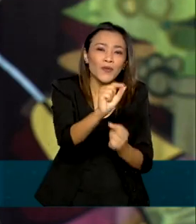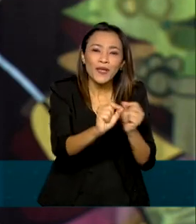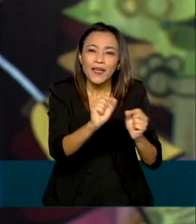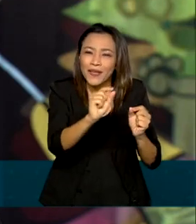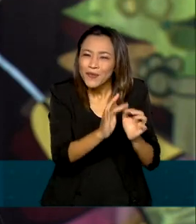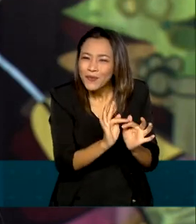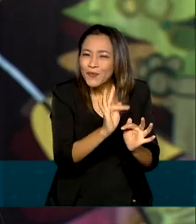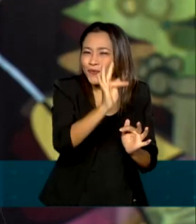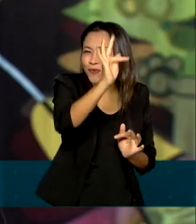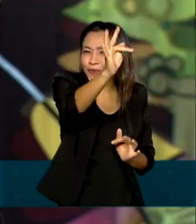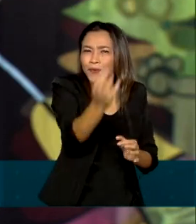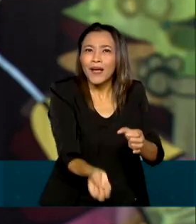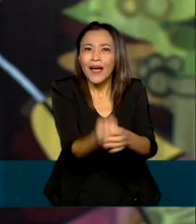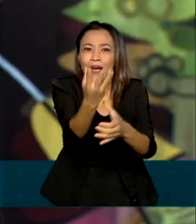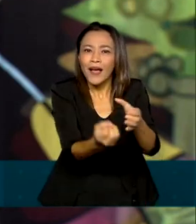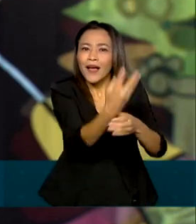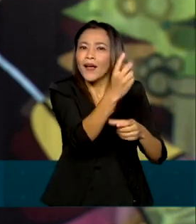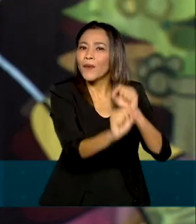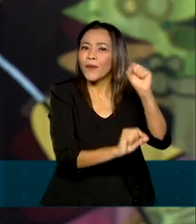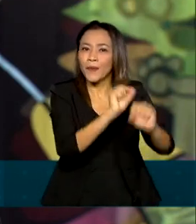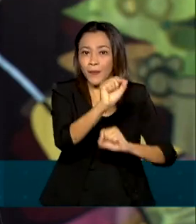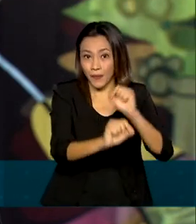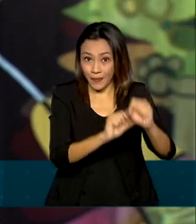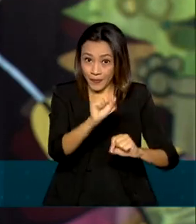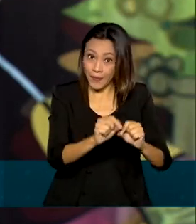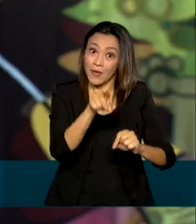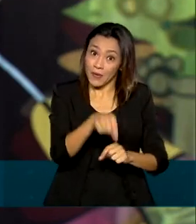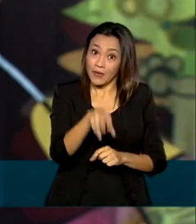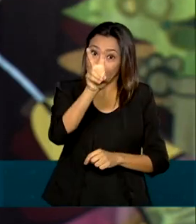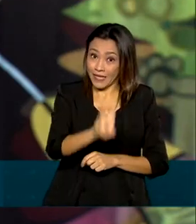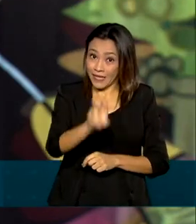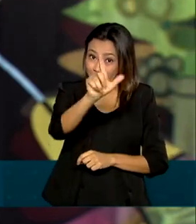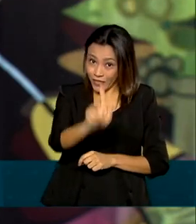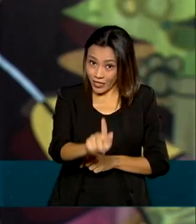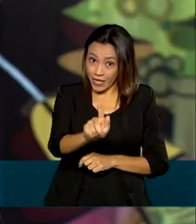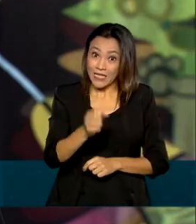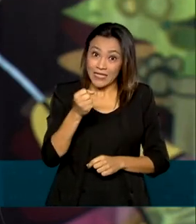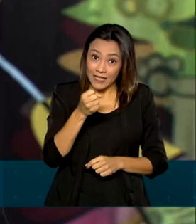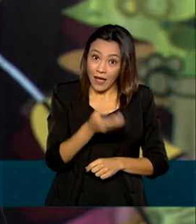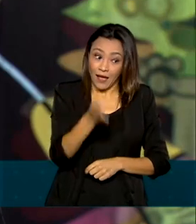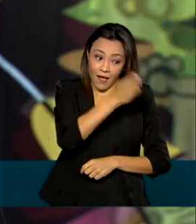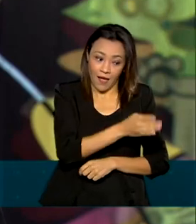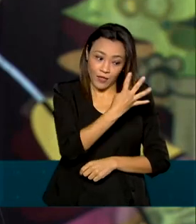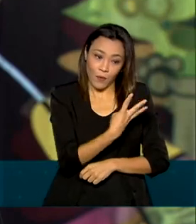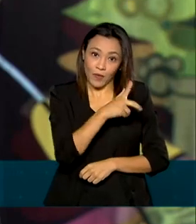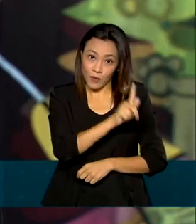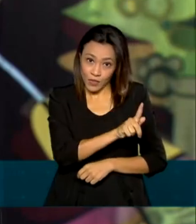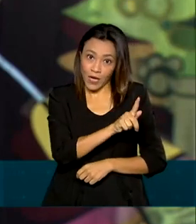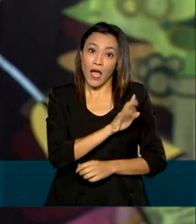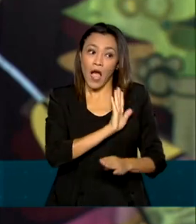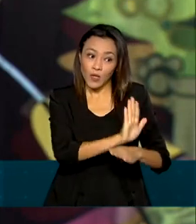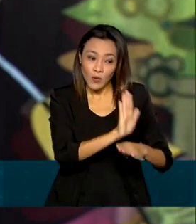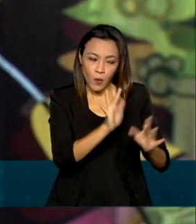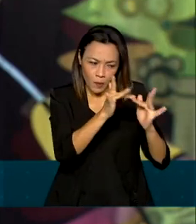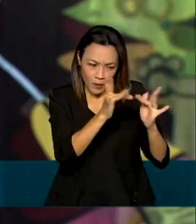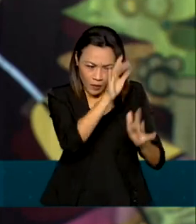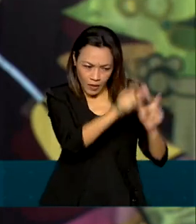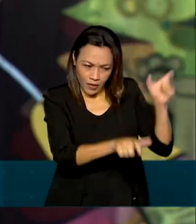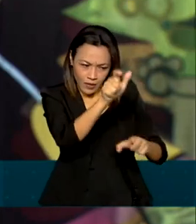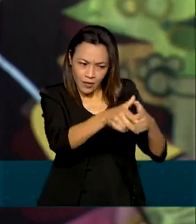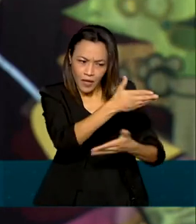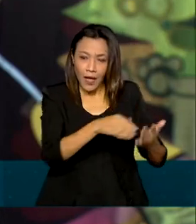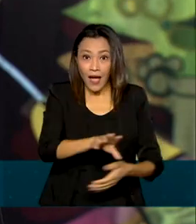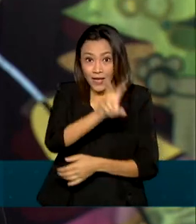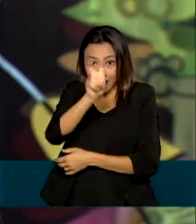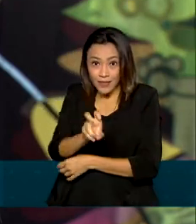futuro com a implantação da tecnologia de quinta geração. Se a tecnologia 4G ajudou a conectar as pessoas, a